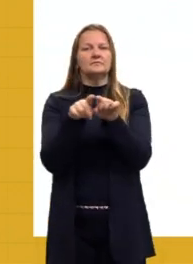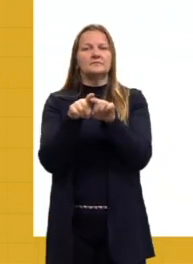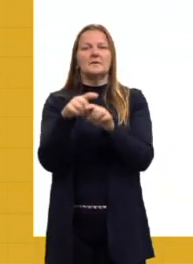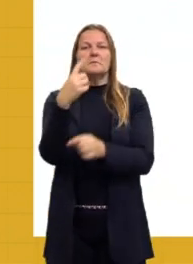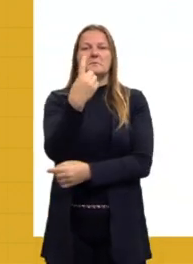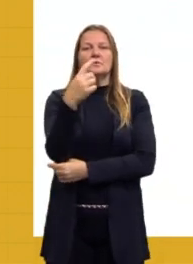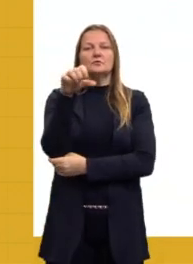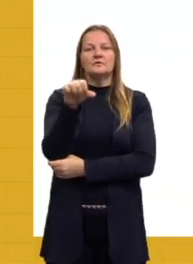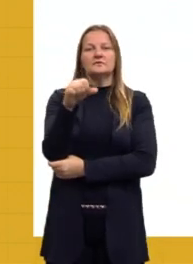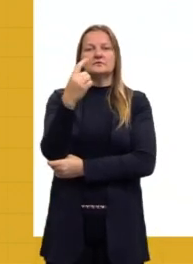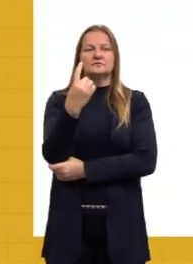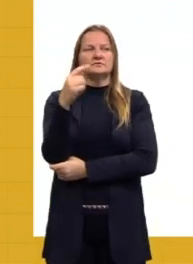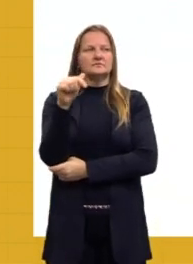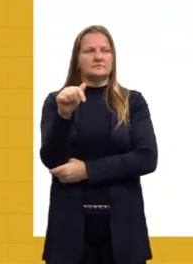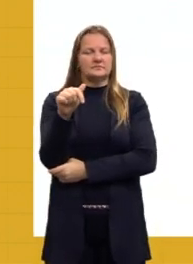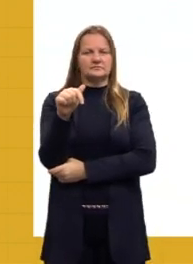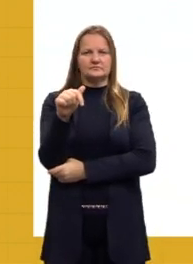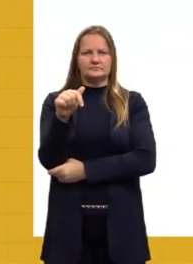1917,